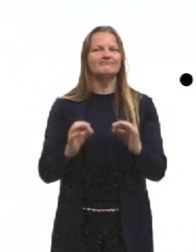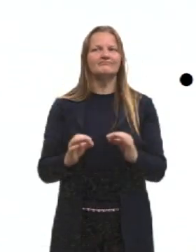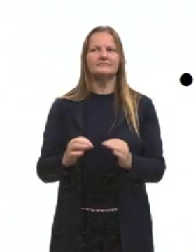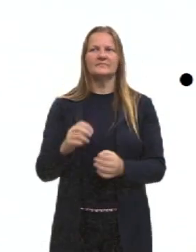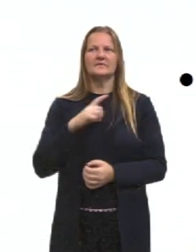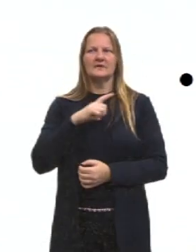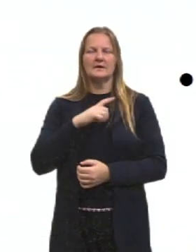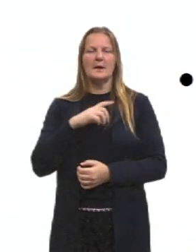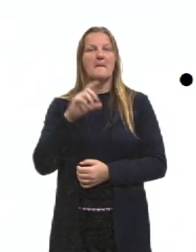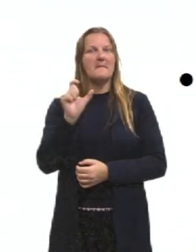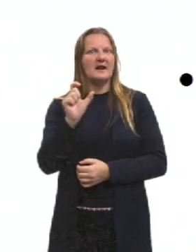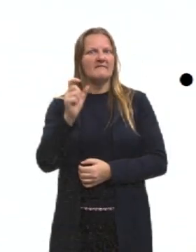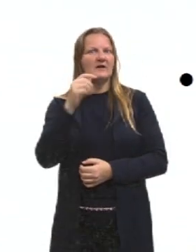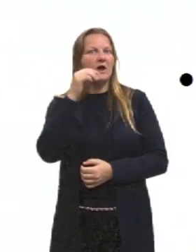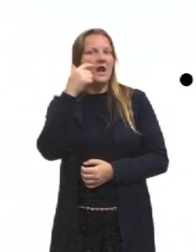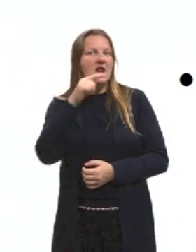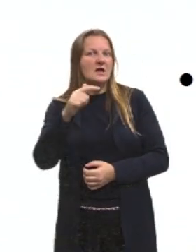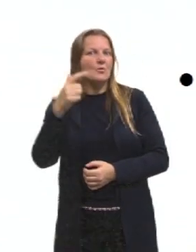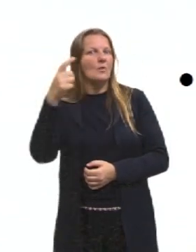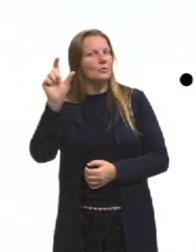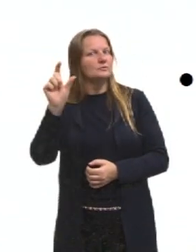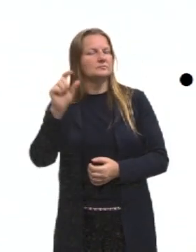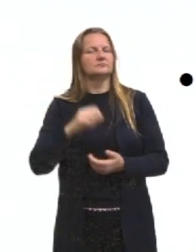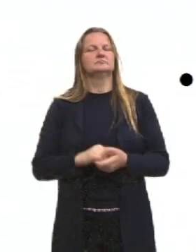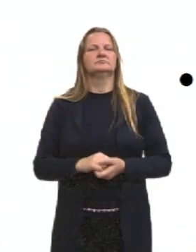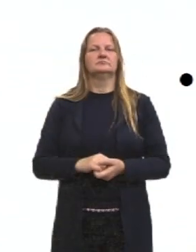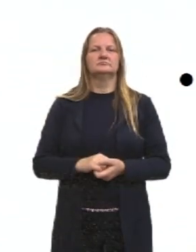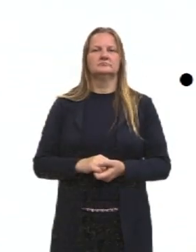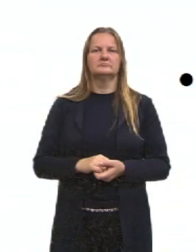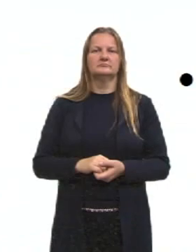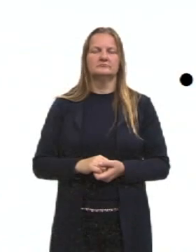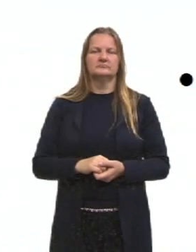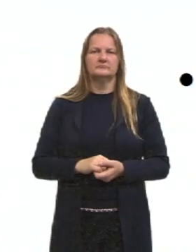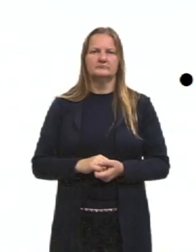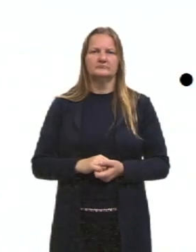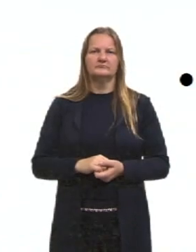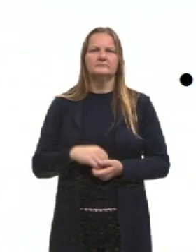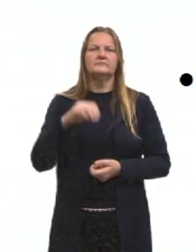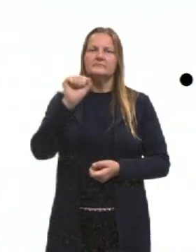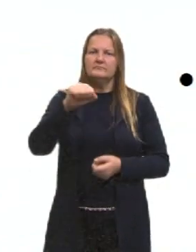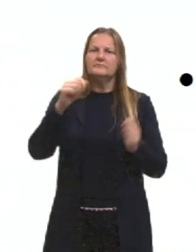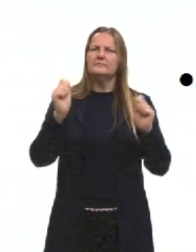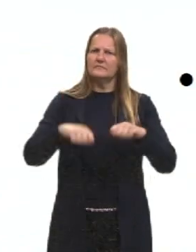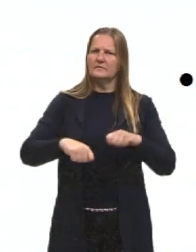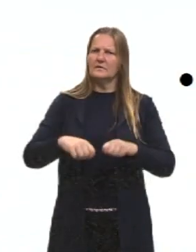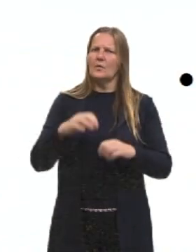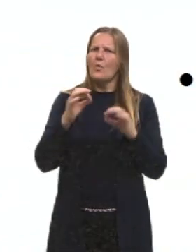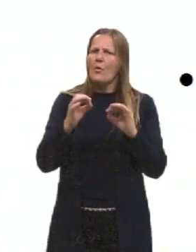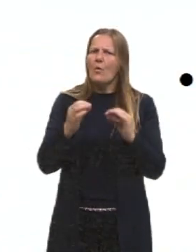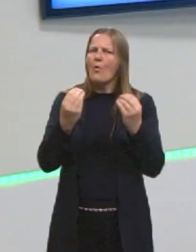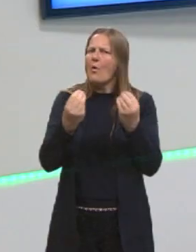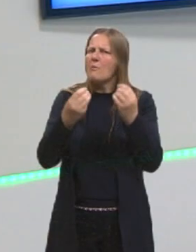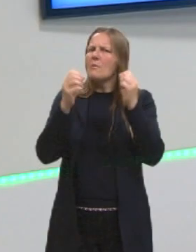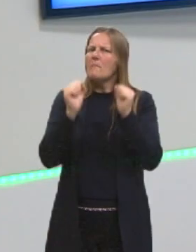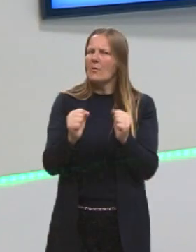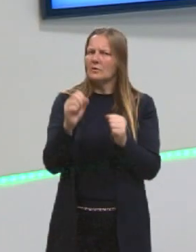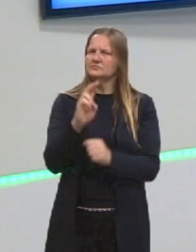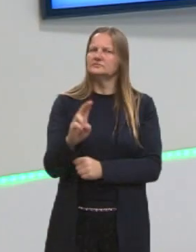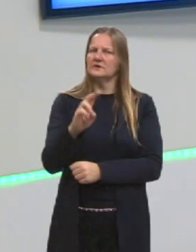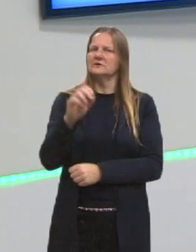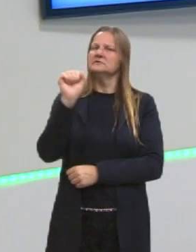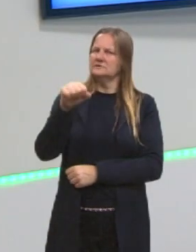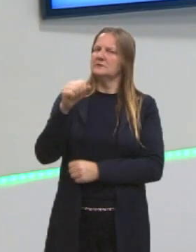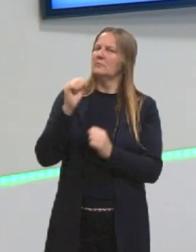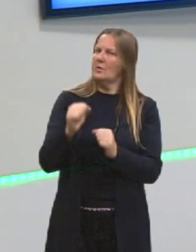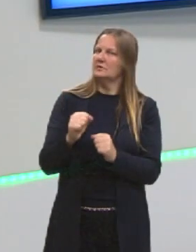os estrangeirismos. Então, sim, professora, nós podemos usar os estrangeirismos? É claro